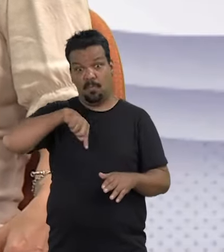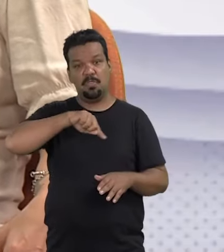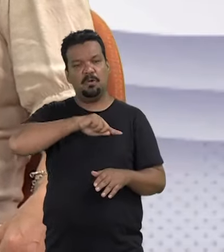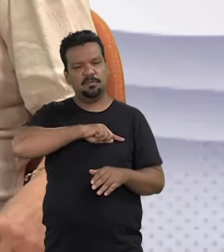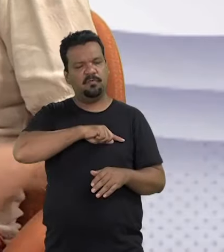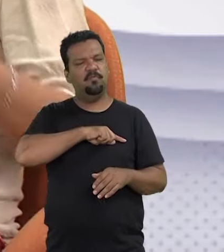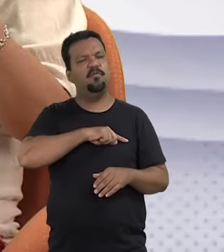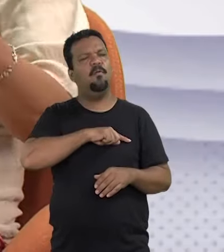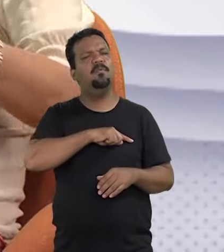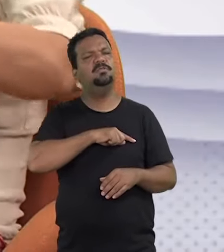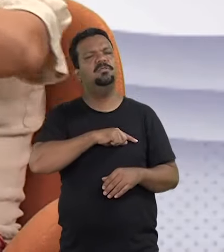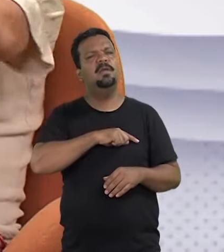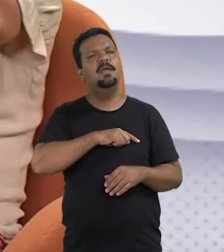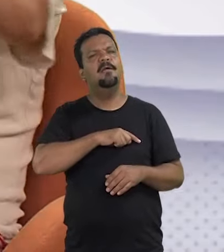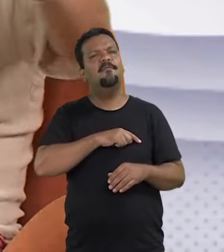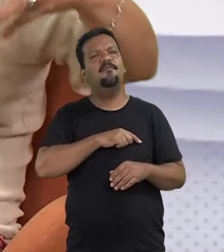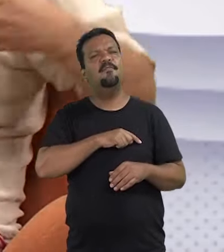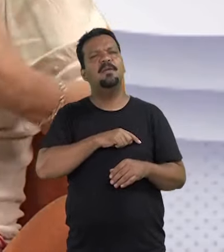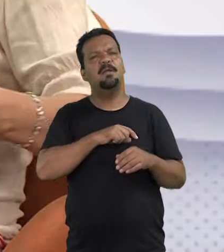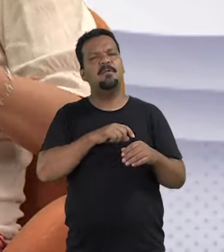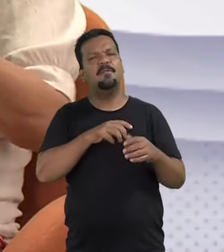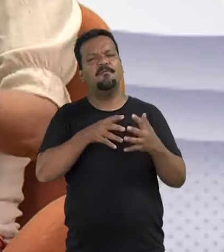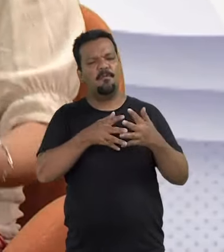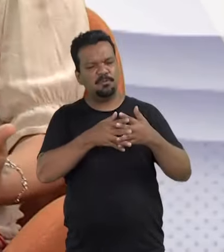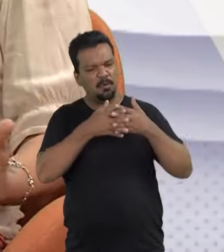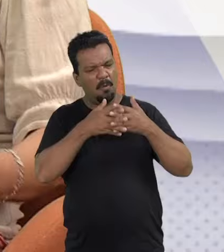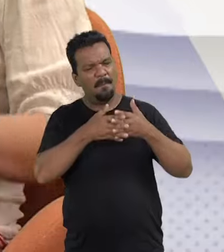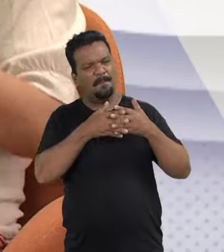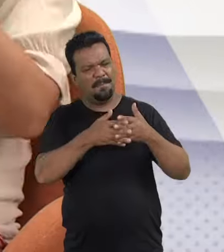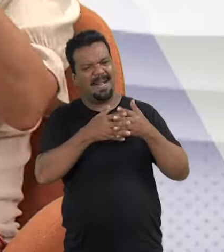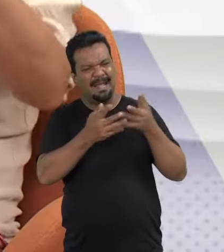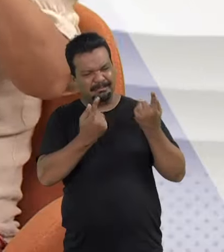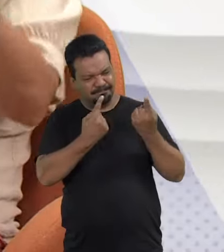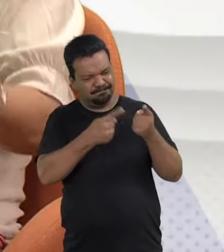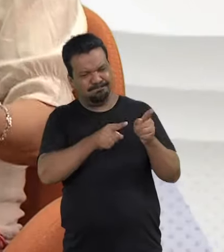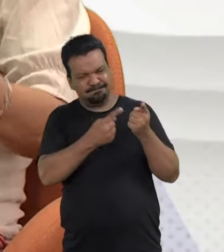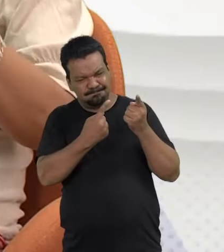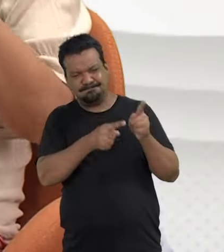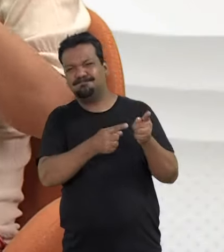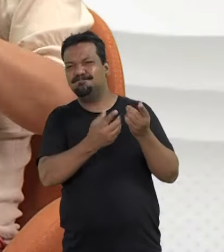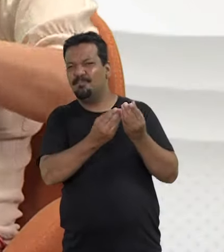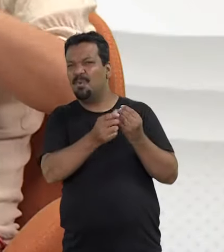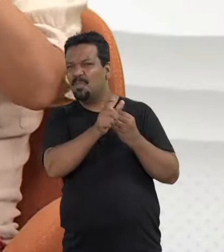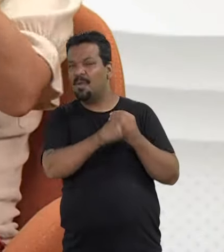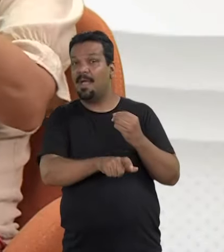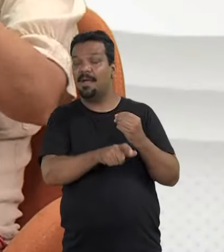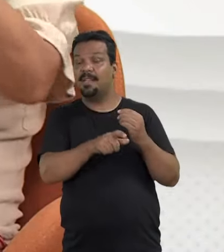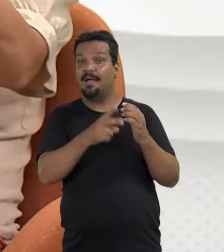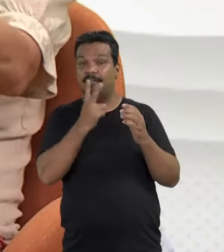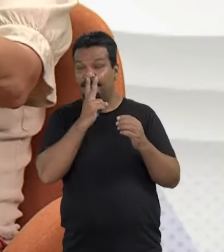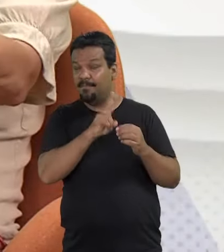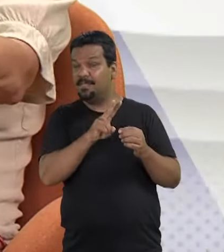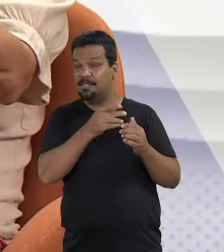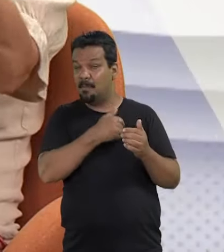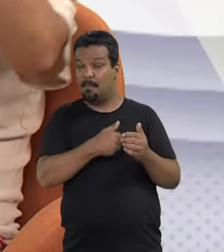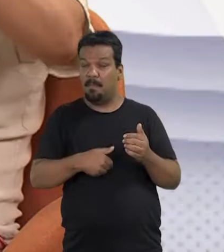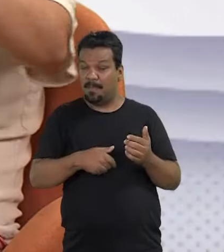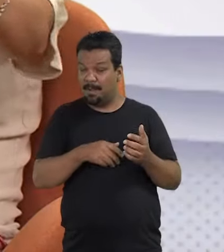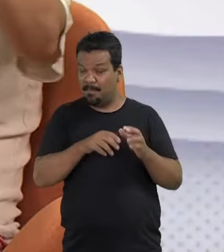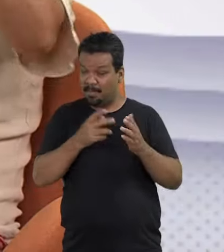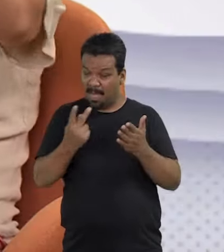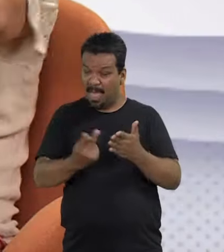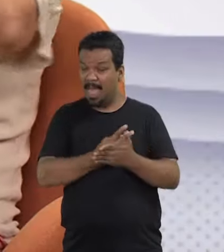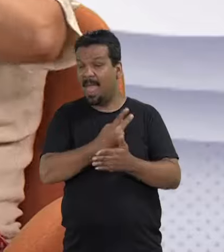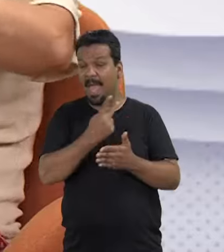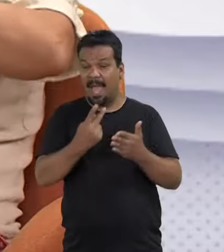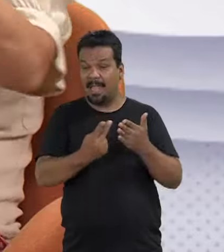quanto nós fomos cruéis. A gente, enquanto mídia, foi cruel com a Dilma, contribuindo para uma visão da opinião pública bastante